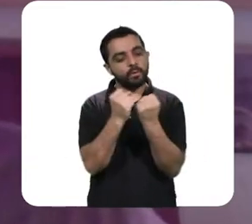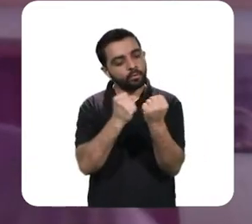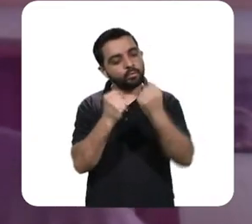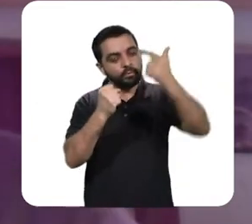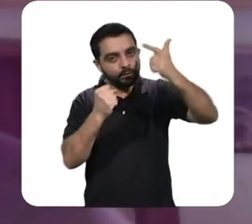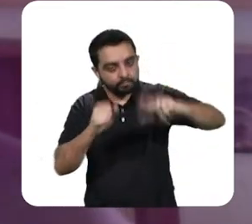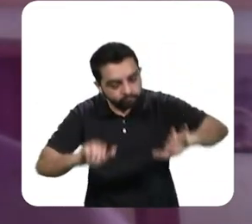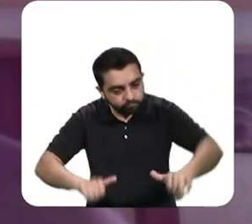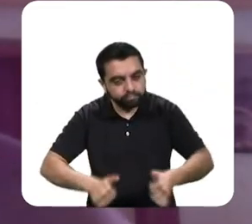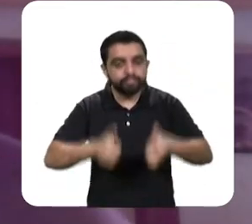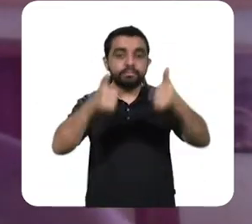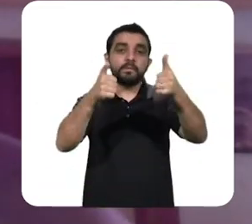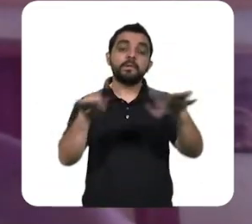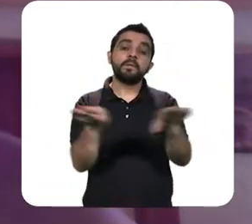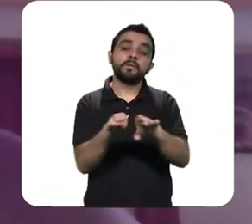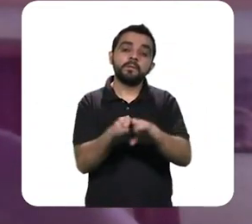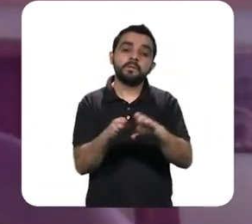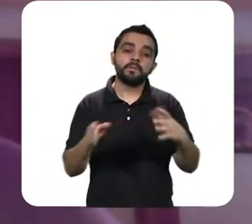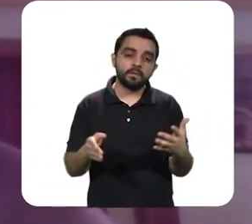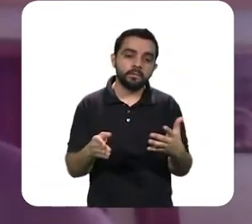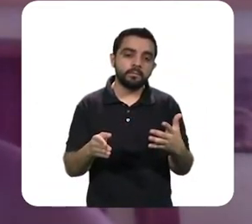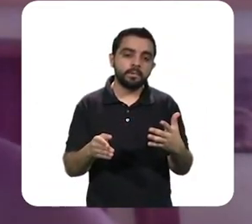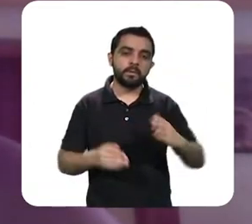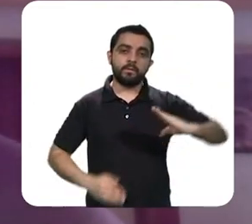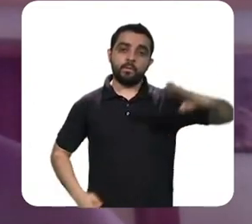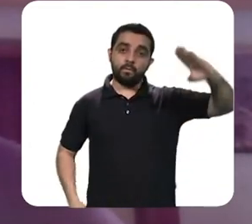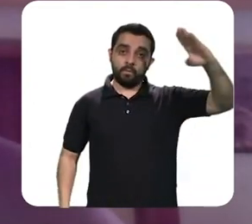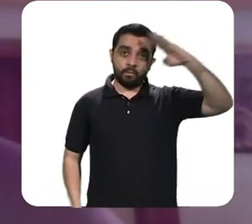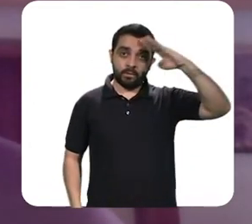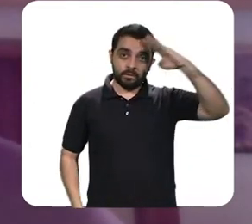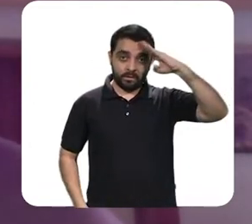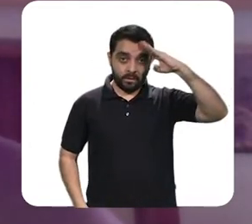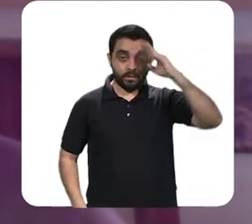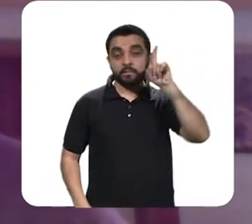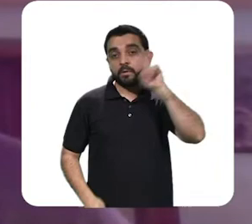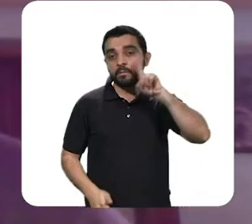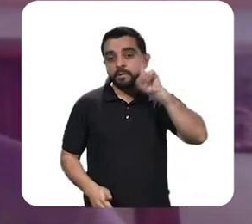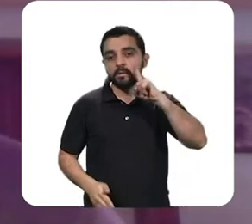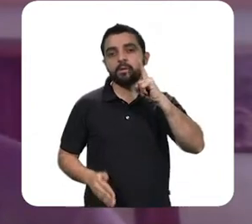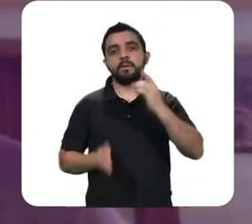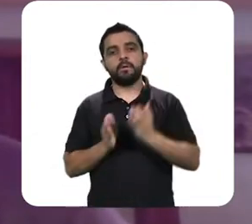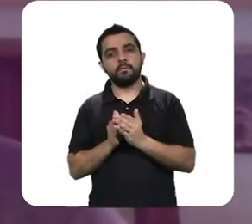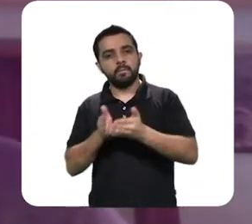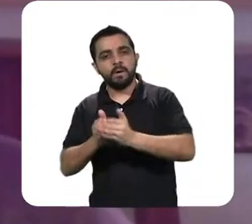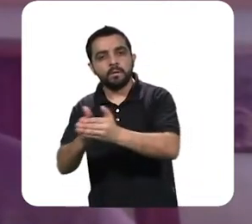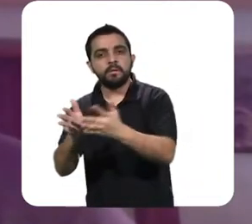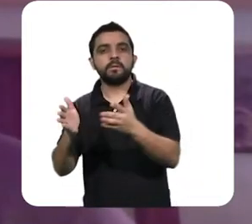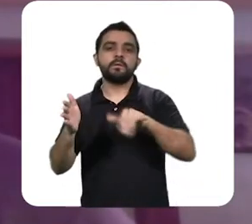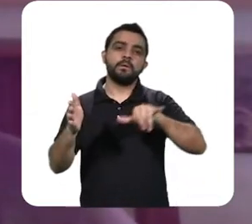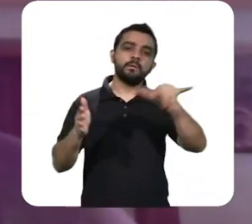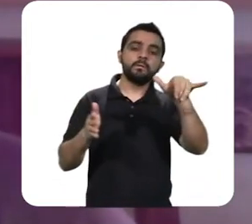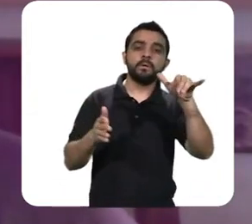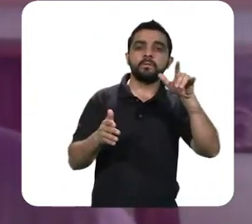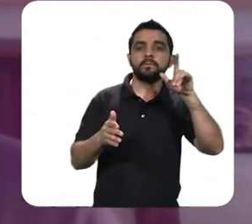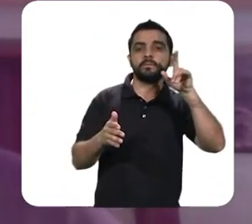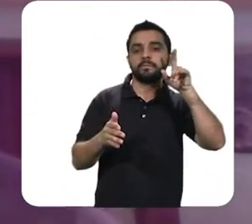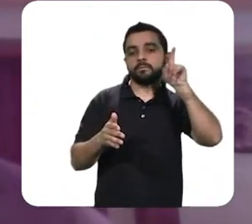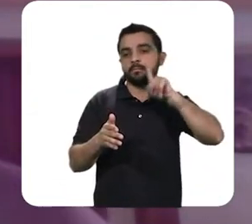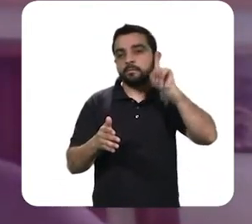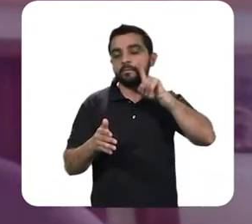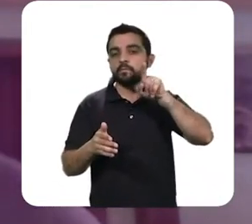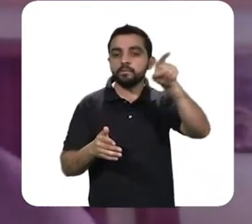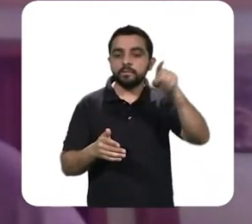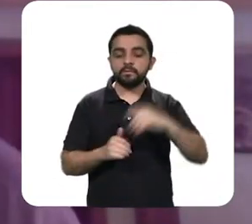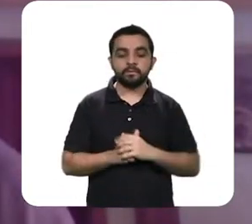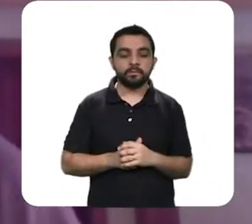econômica, mas o rearmamento das Forças Armadas americanas, o Exército e a Marinha, cada um tinha a sua força aérea, uma